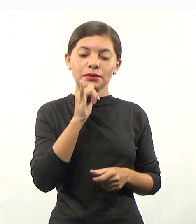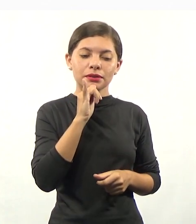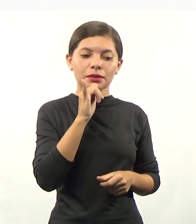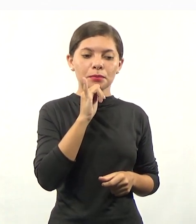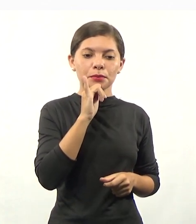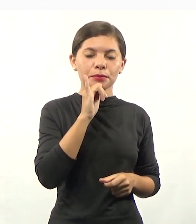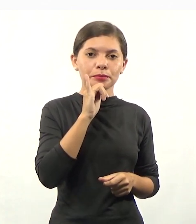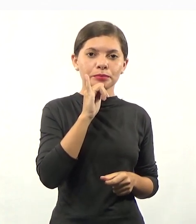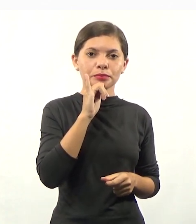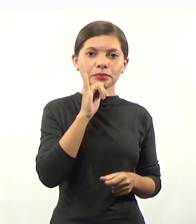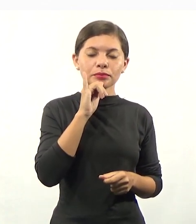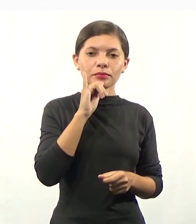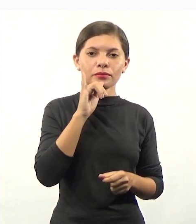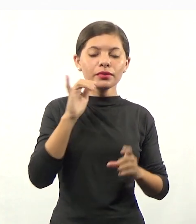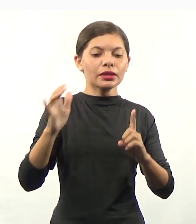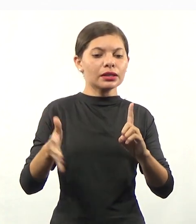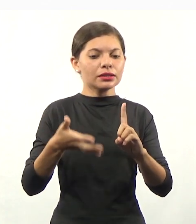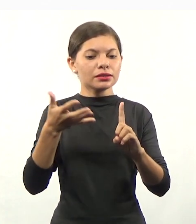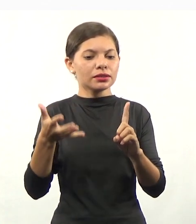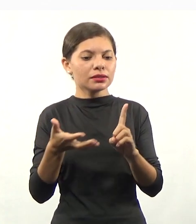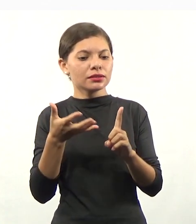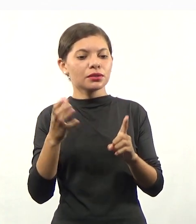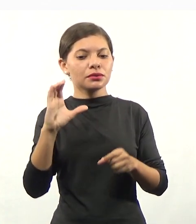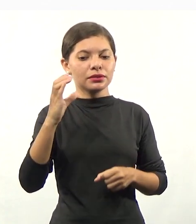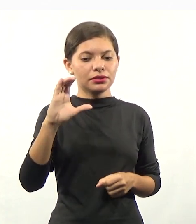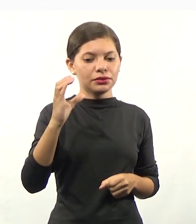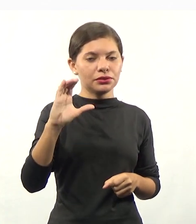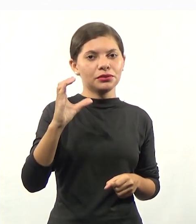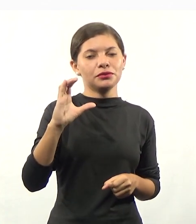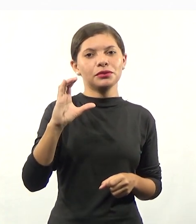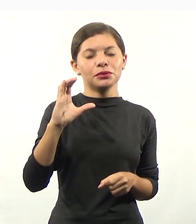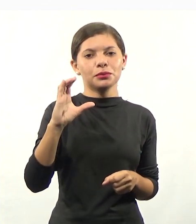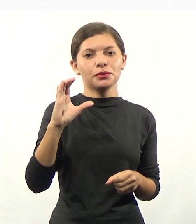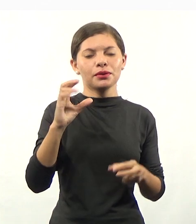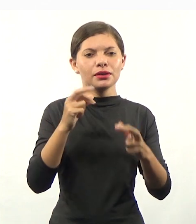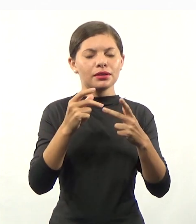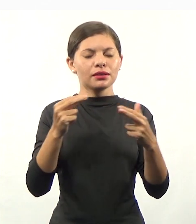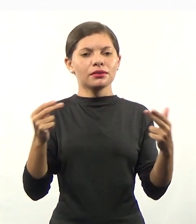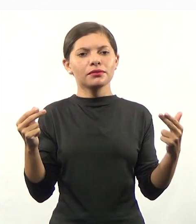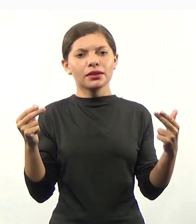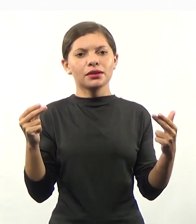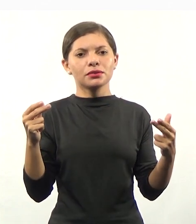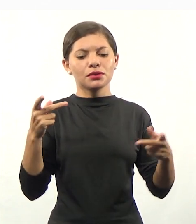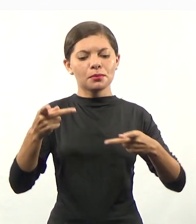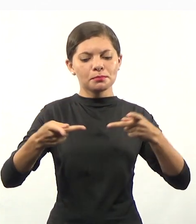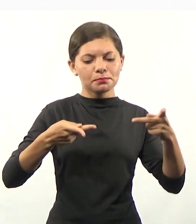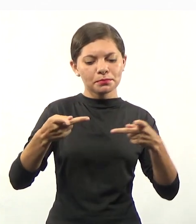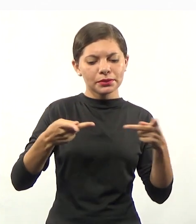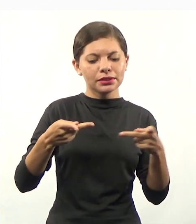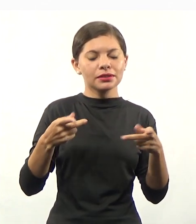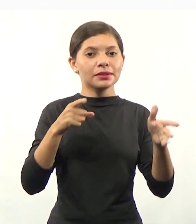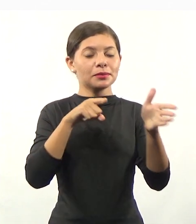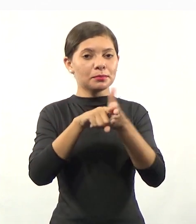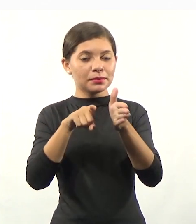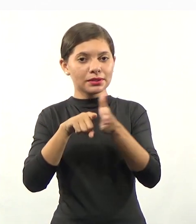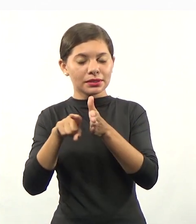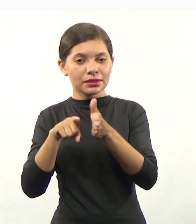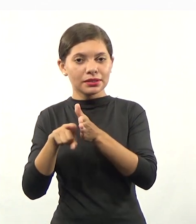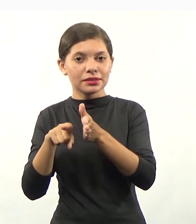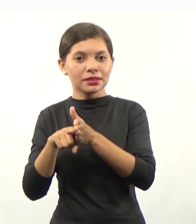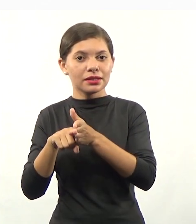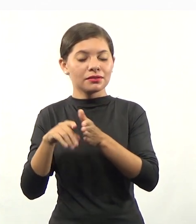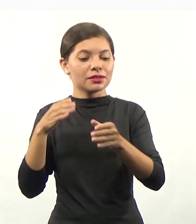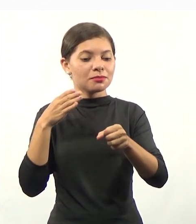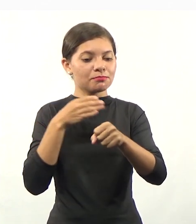por exemplo, programas de iniciação científica, como o PIBID, o PIBIC, projetos de pesquisa em que você